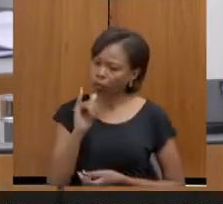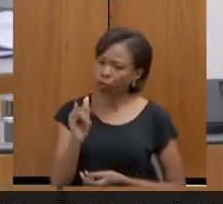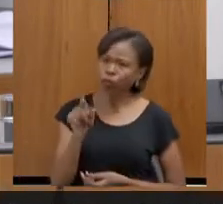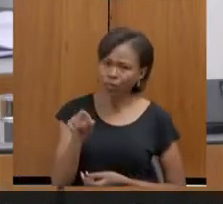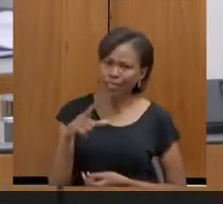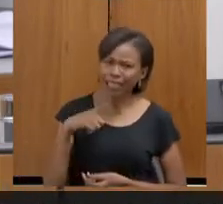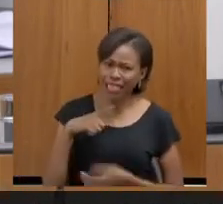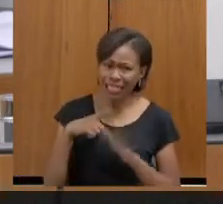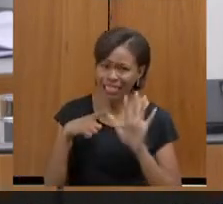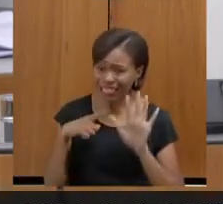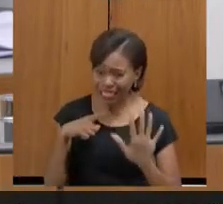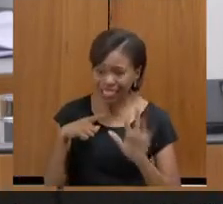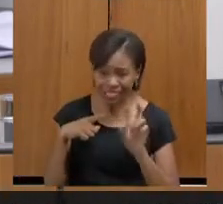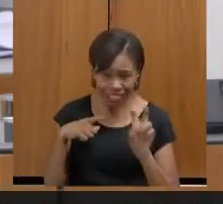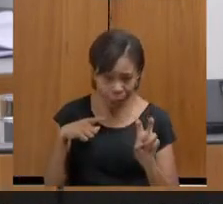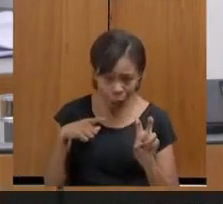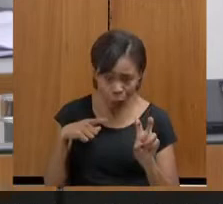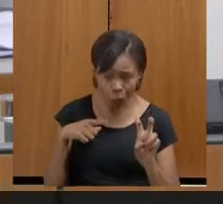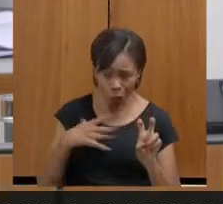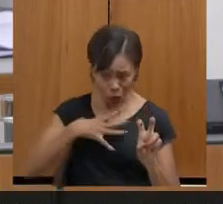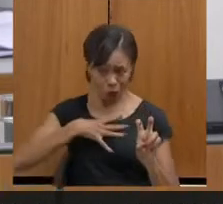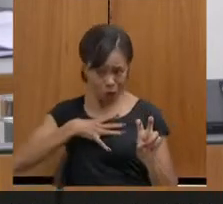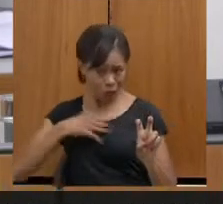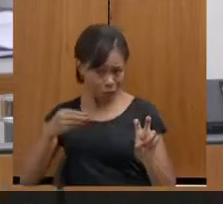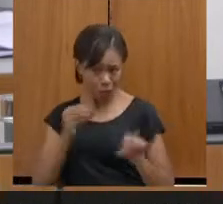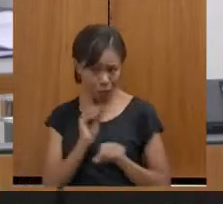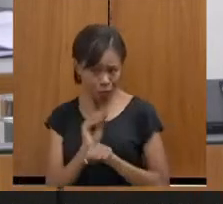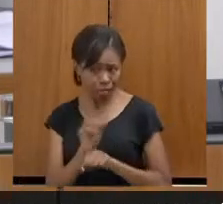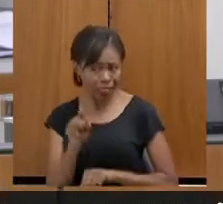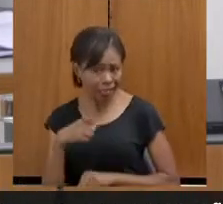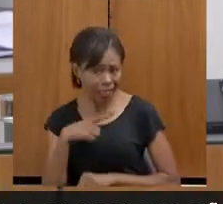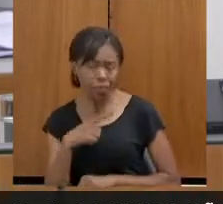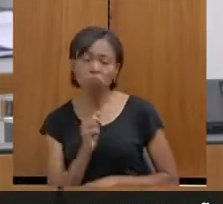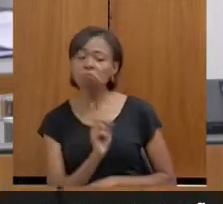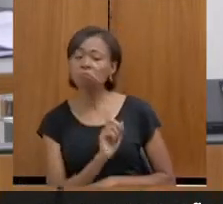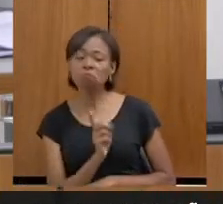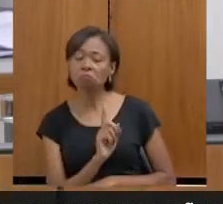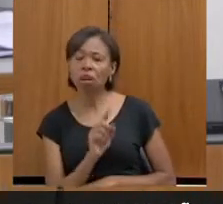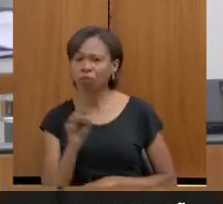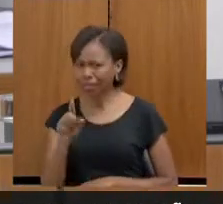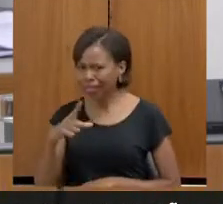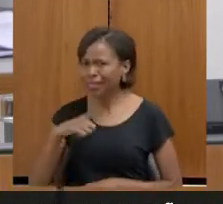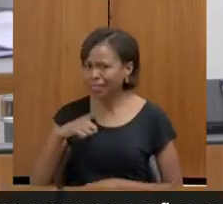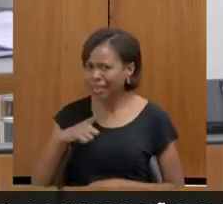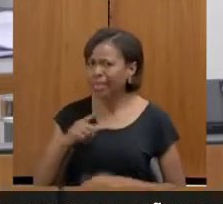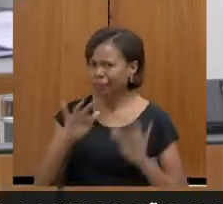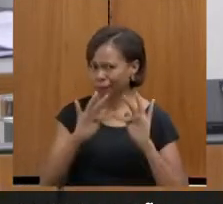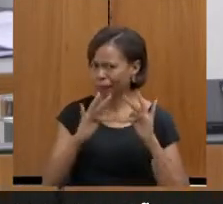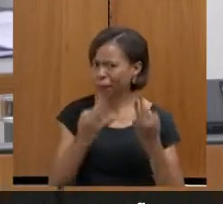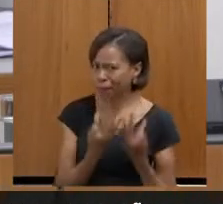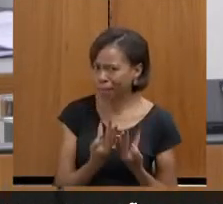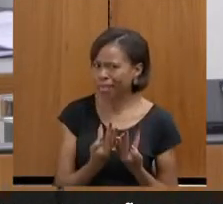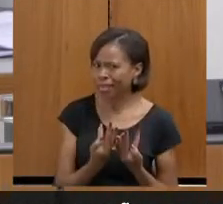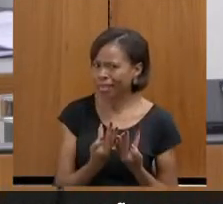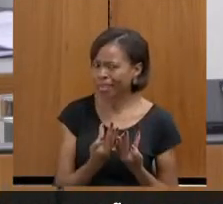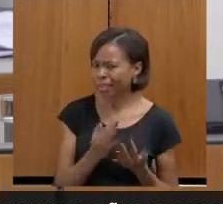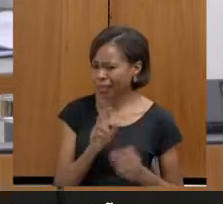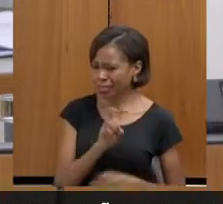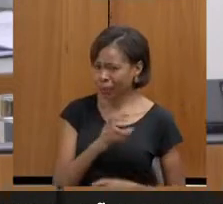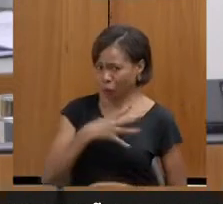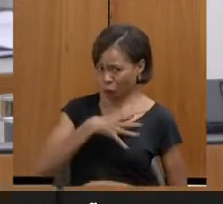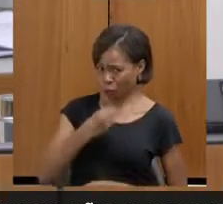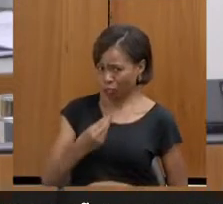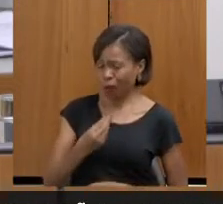cinco meninos para você sustentar? Não. Você tem na sua casa cinco minutos para você sustentar, que você não tem uma creche para deixar? Não.